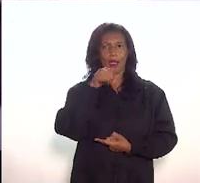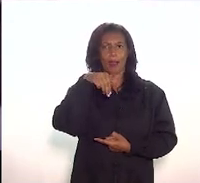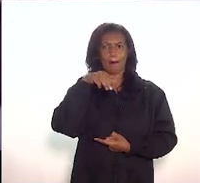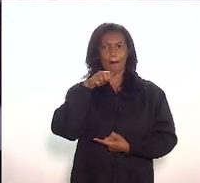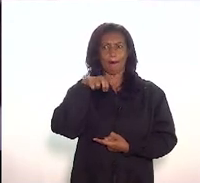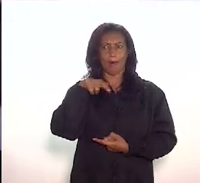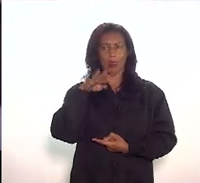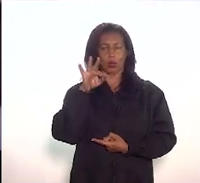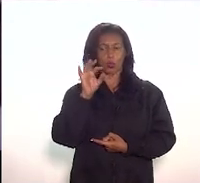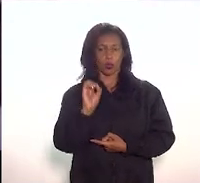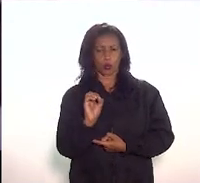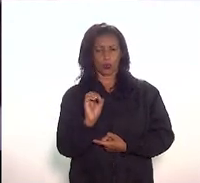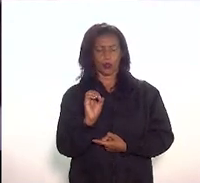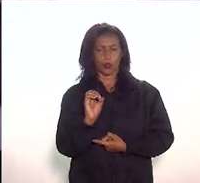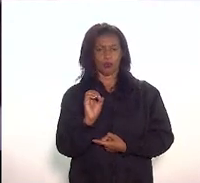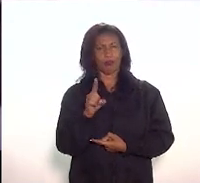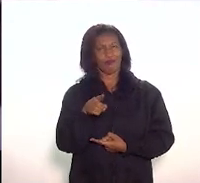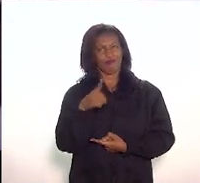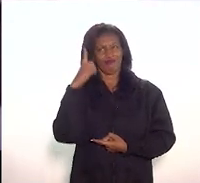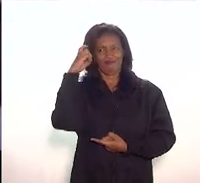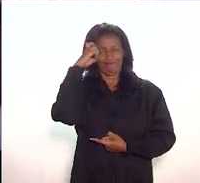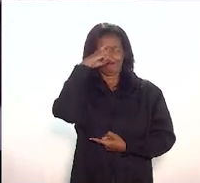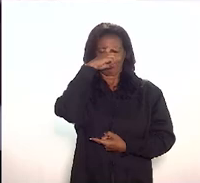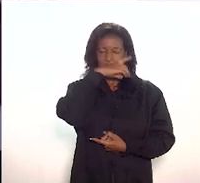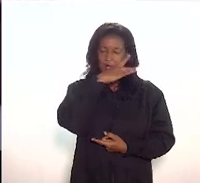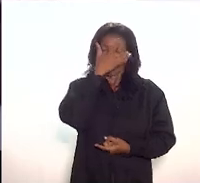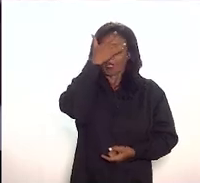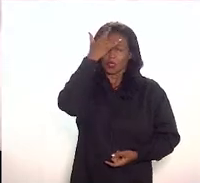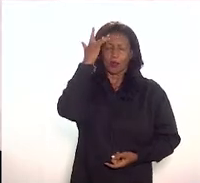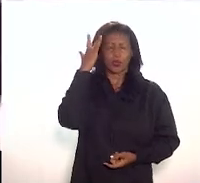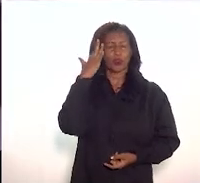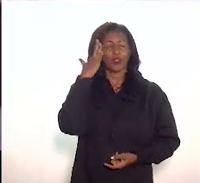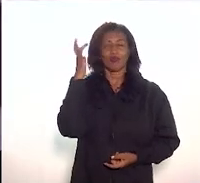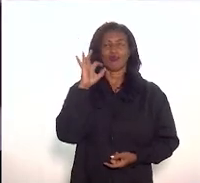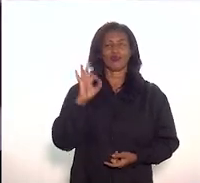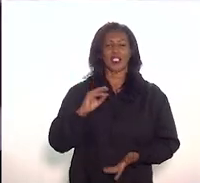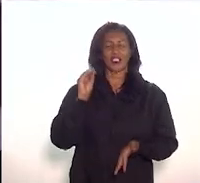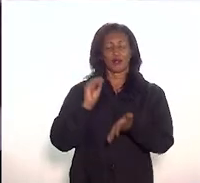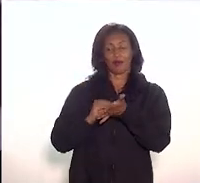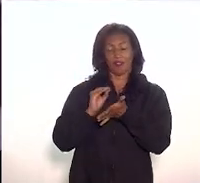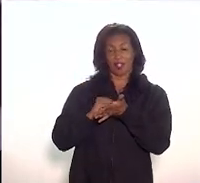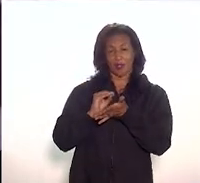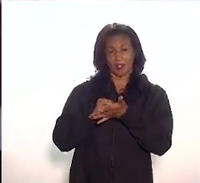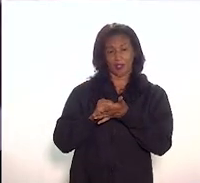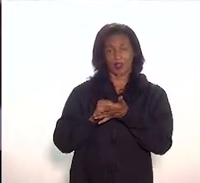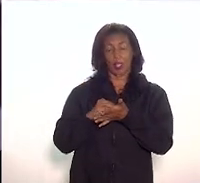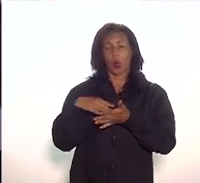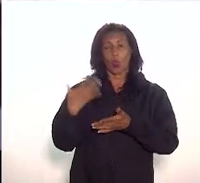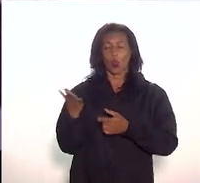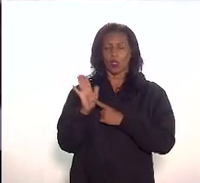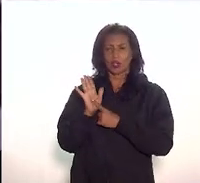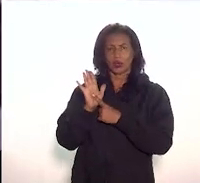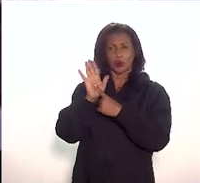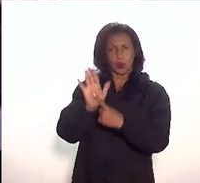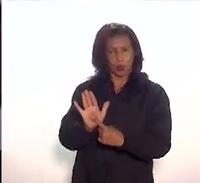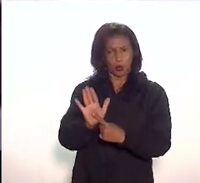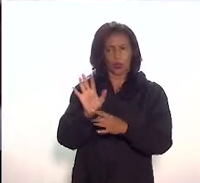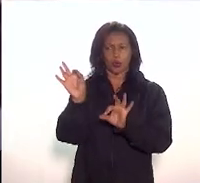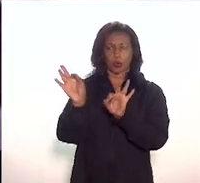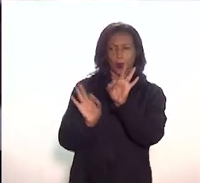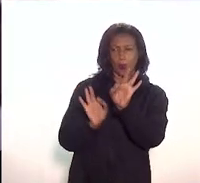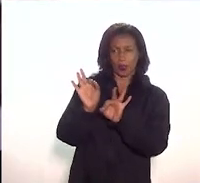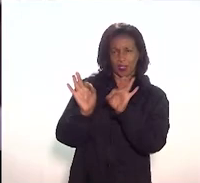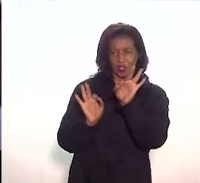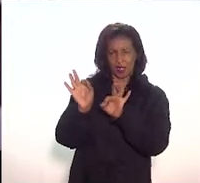realmente é uma coisa complicada, as pessoas não entendem direito. Quando nós apresentamos um projeto tornando um bem